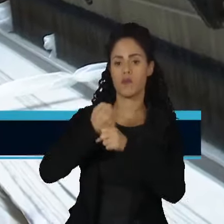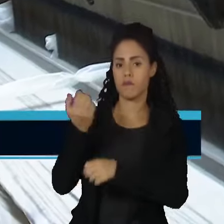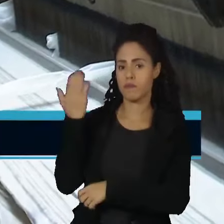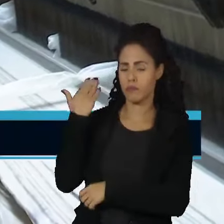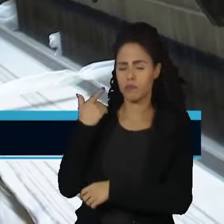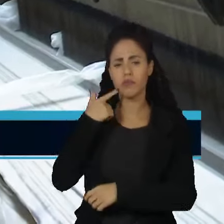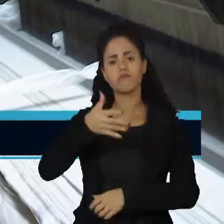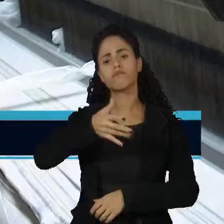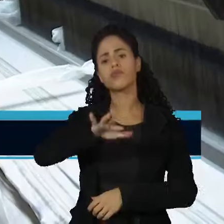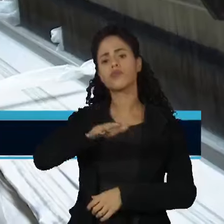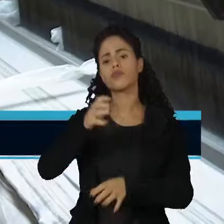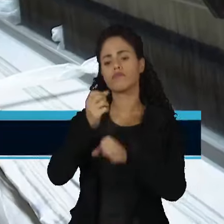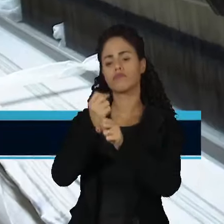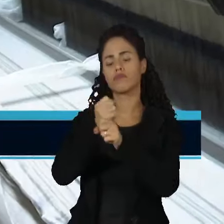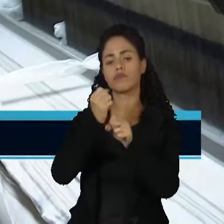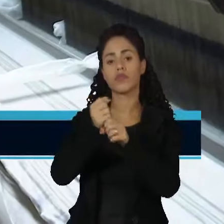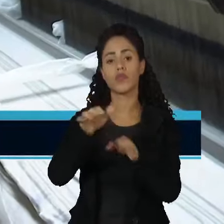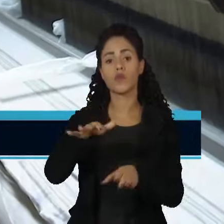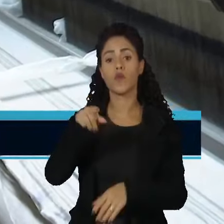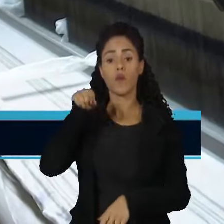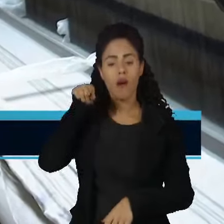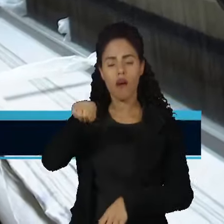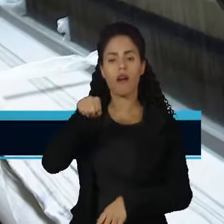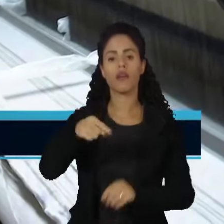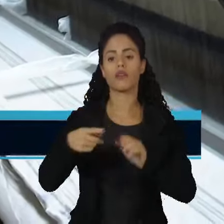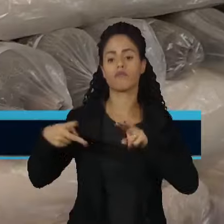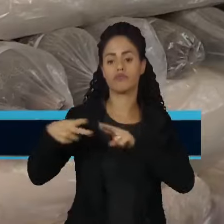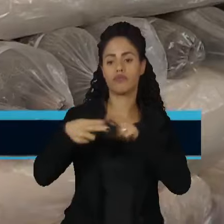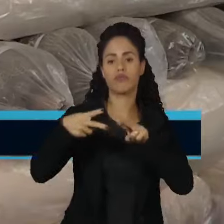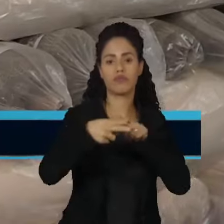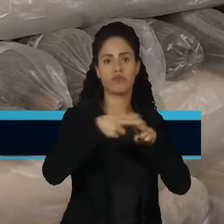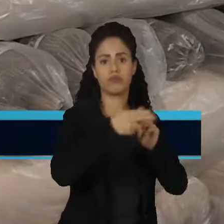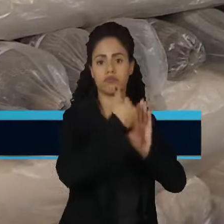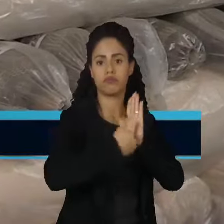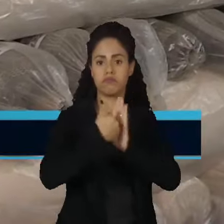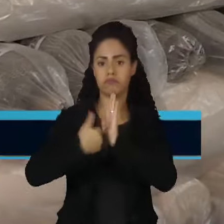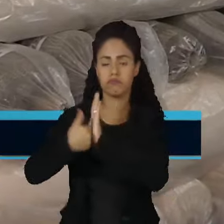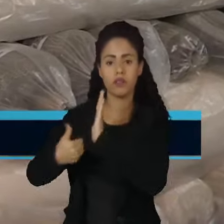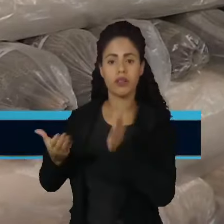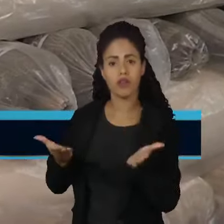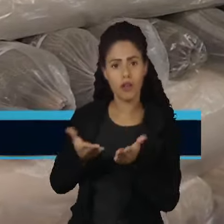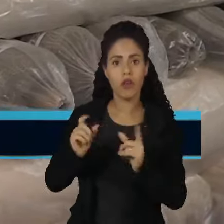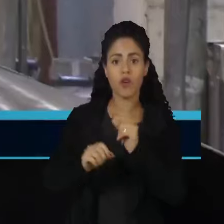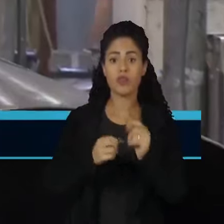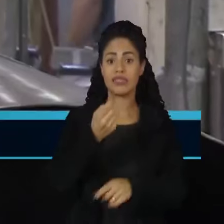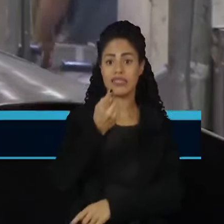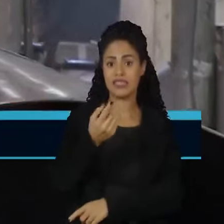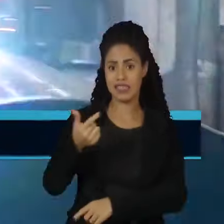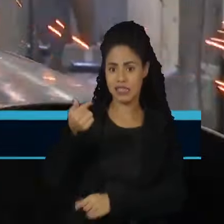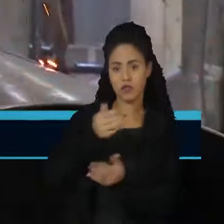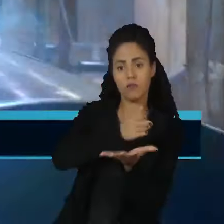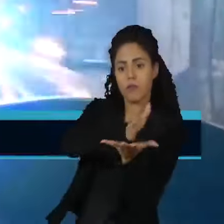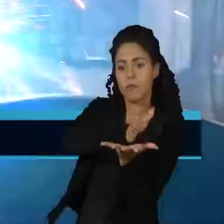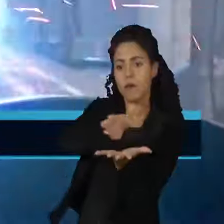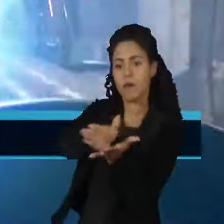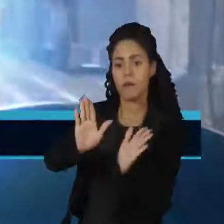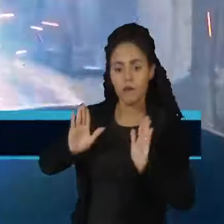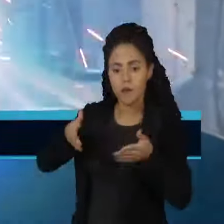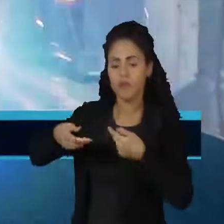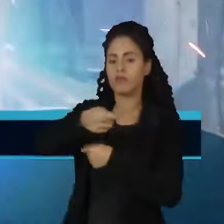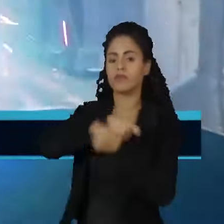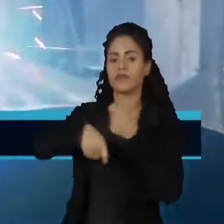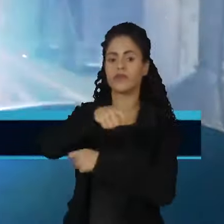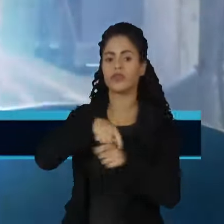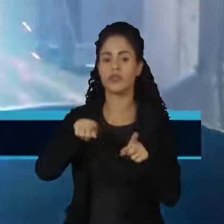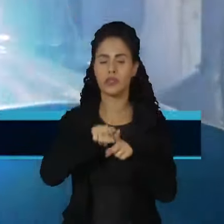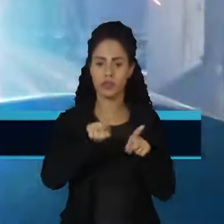estimativa do governo é de que esse corte na contribuição previdenciária de 17 setores da economia e de